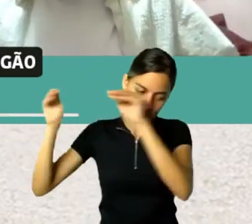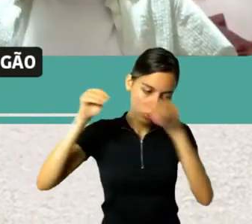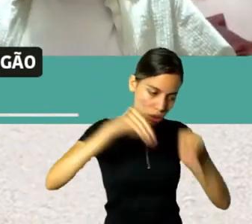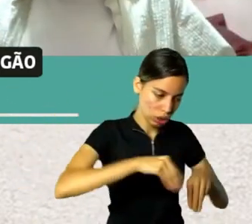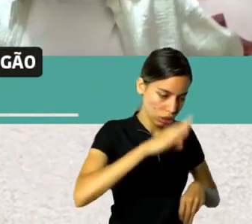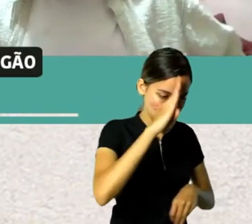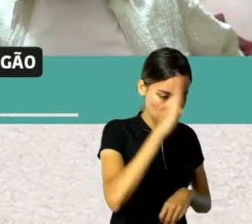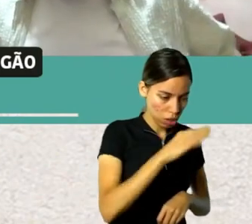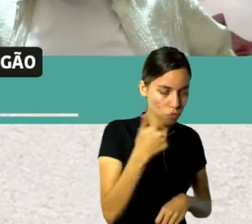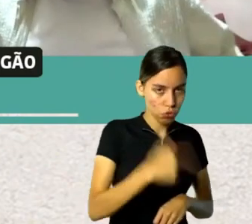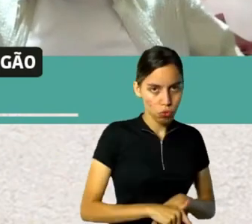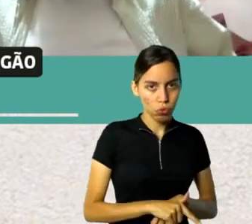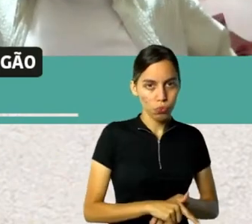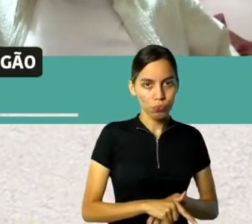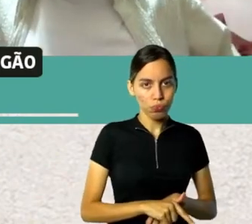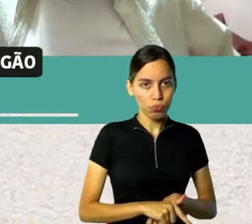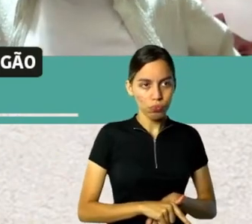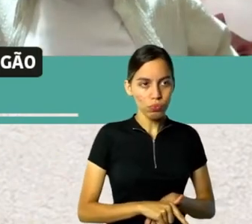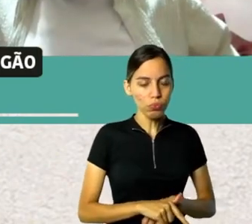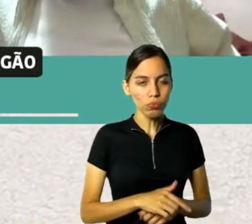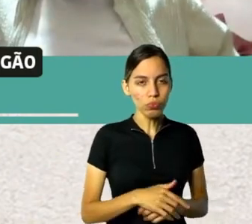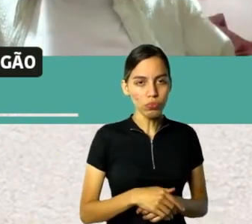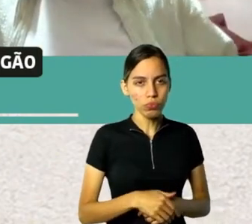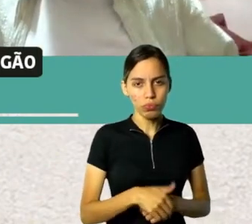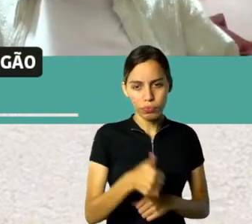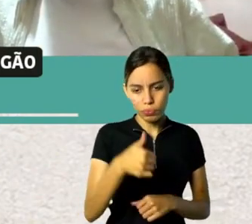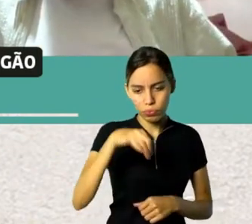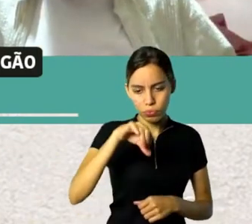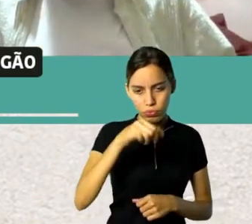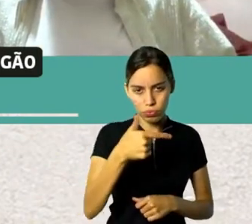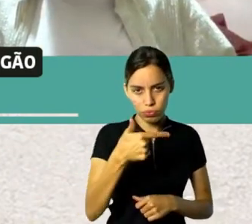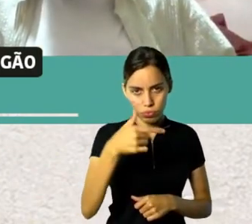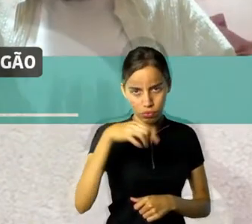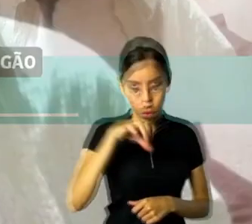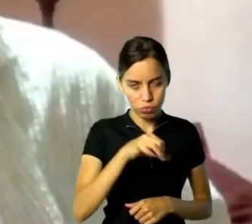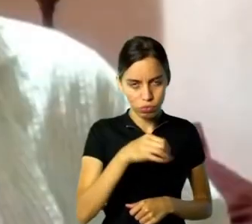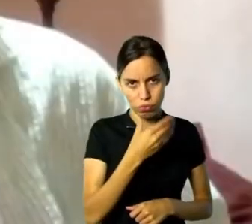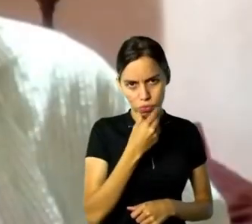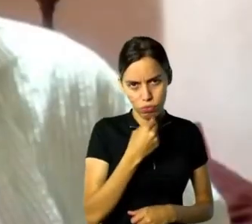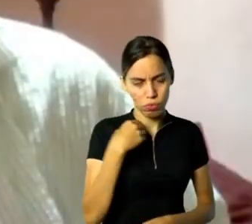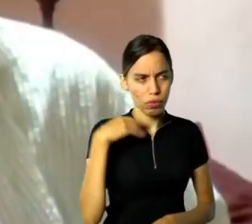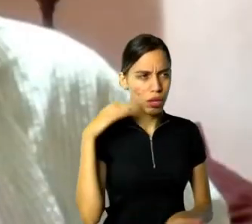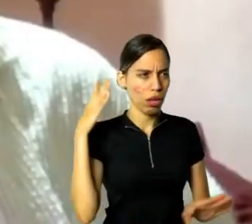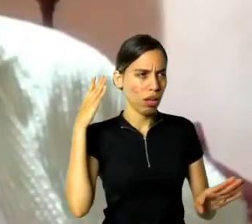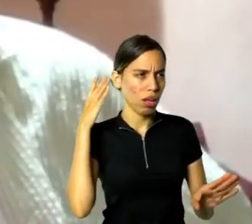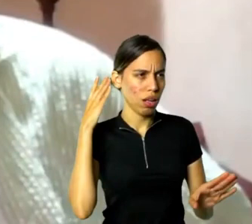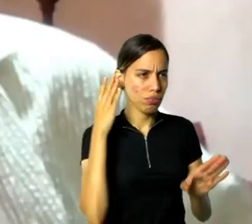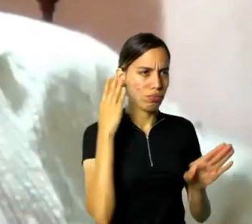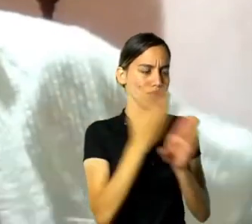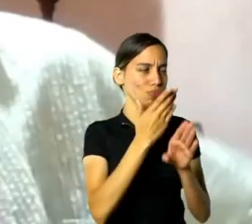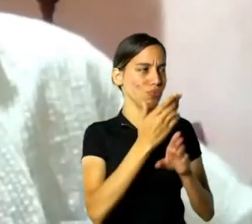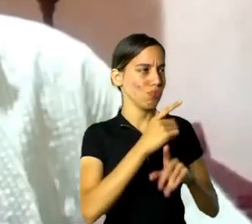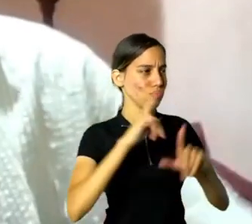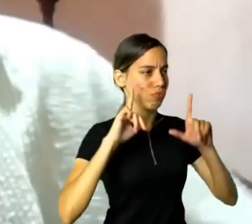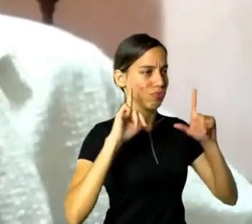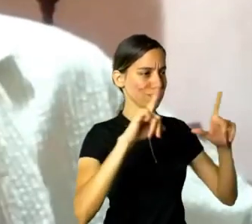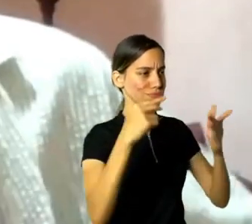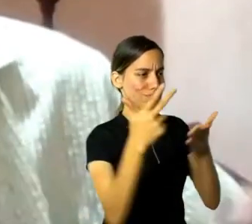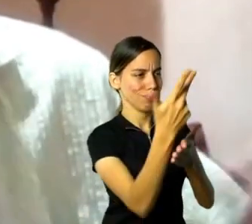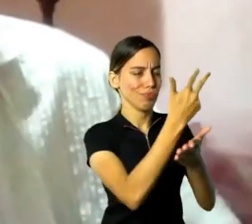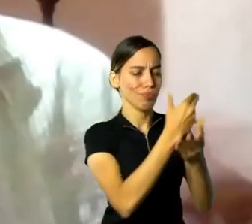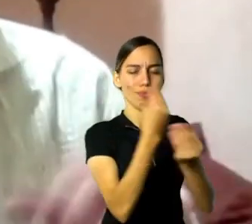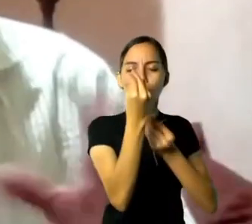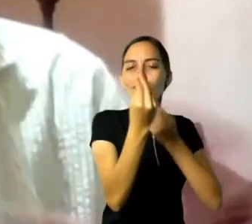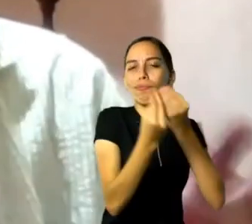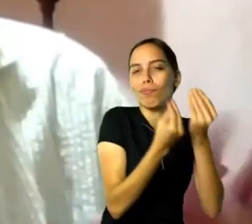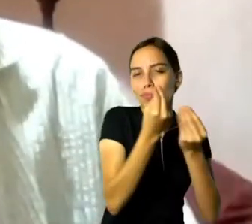que ele veio definitivamente pra cá em 1929, que ele descobriu o estilo dele, a luz, e foi criando um estilo ali paralelo